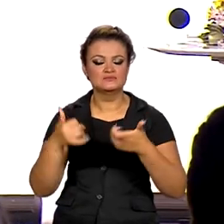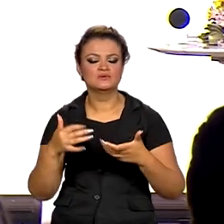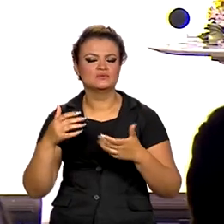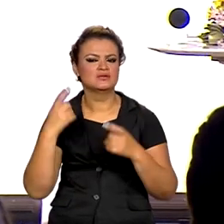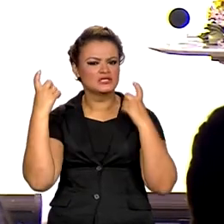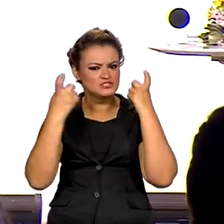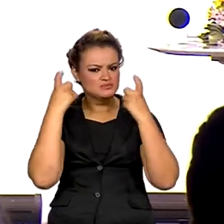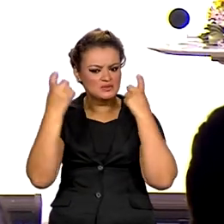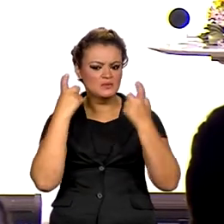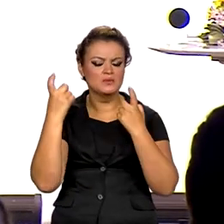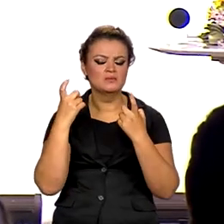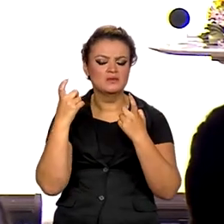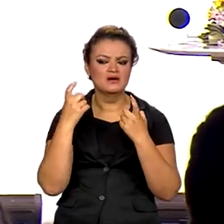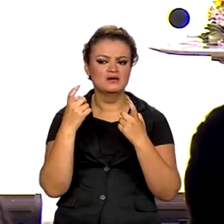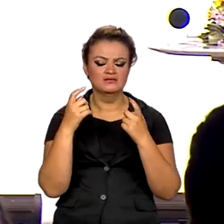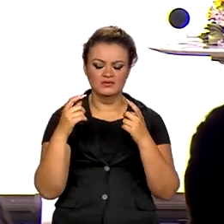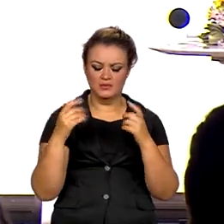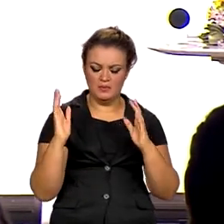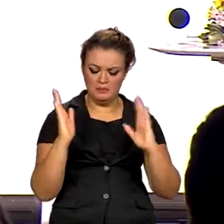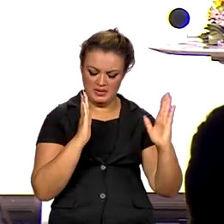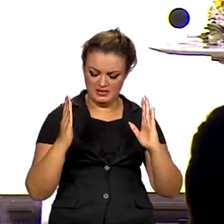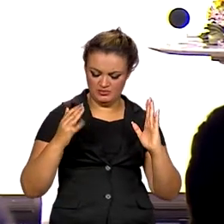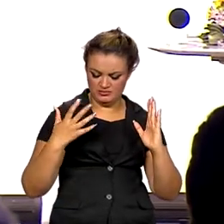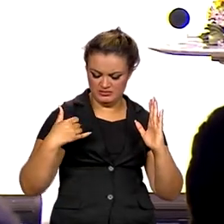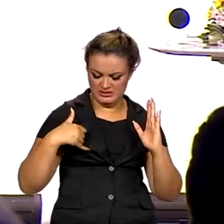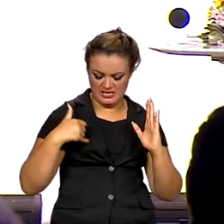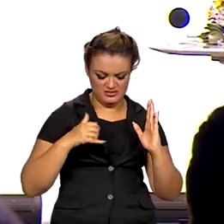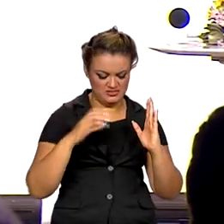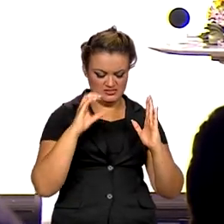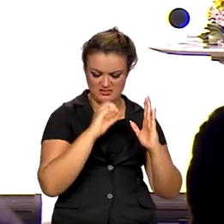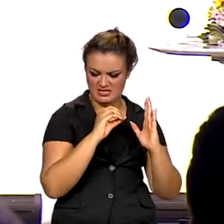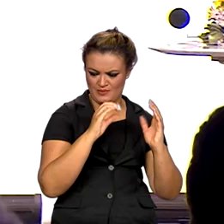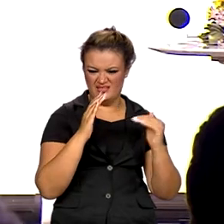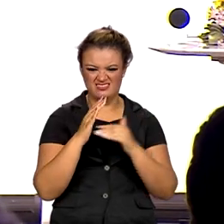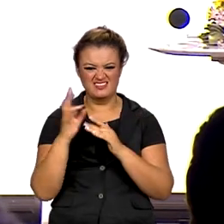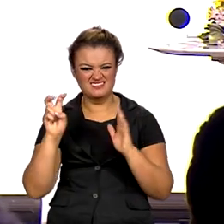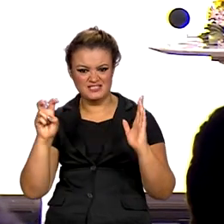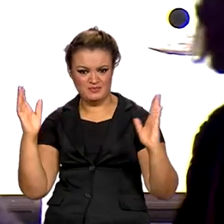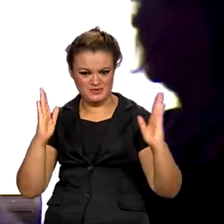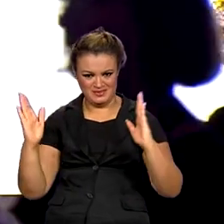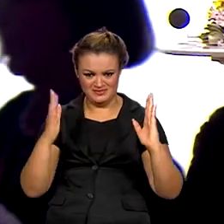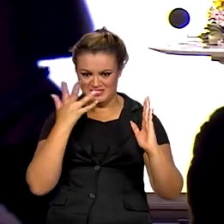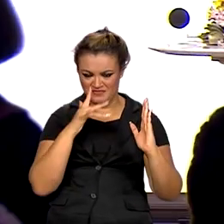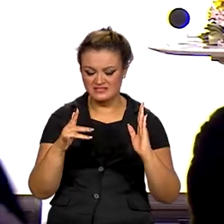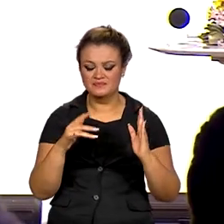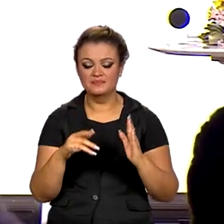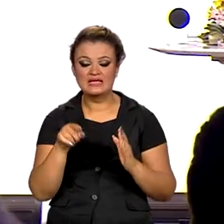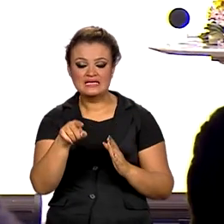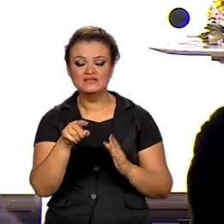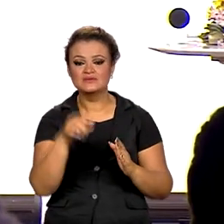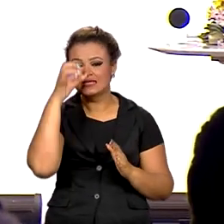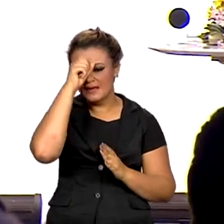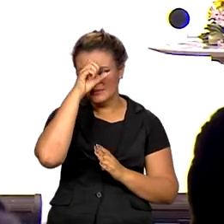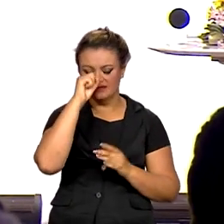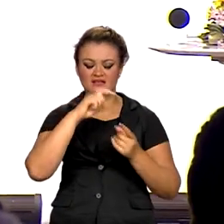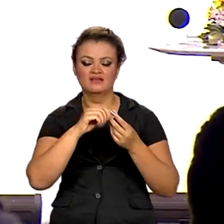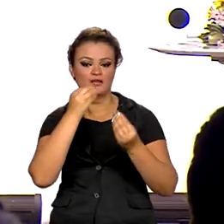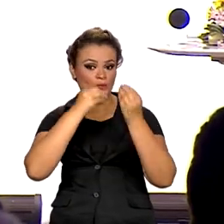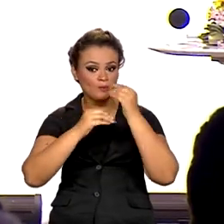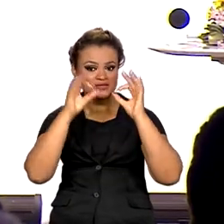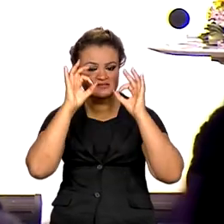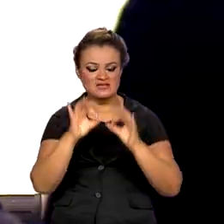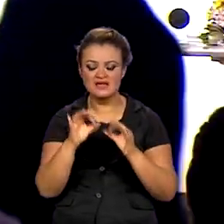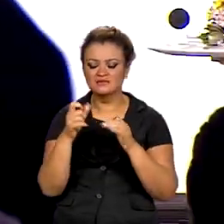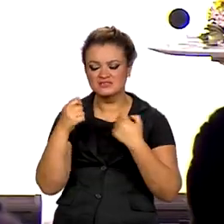preocupação com a primeira infância. É o momento da formação do cérebro, precisa de estímulo, que precisa se alimentar bem, de amor, de carinho.